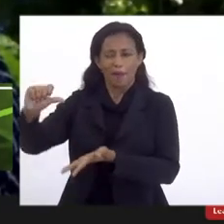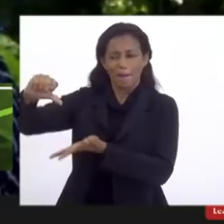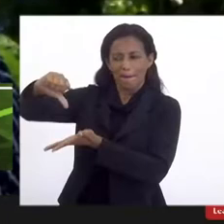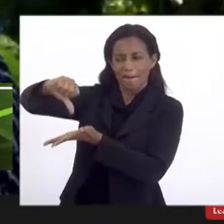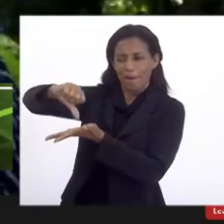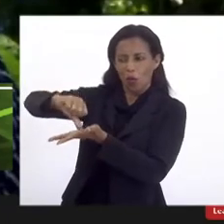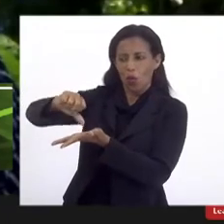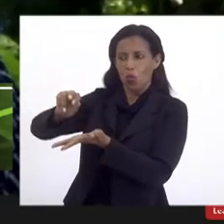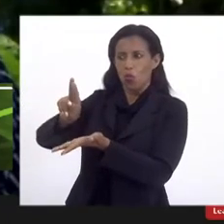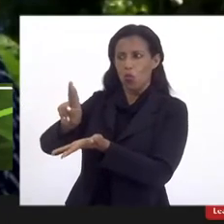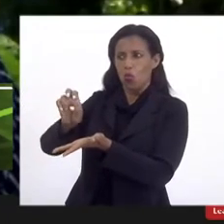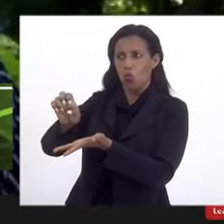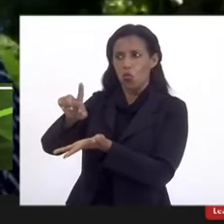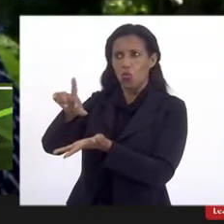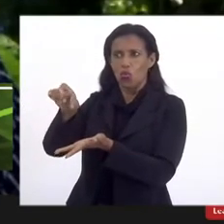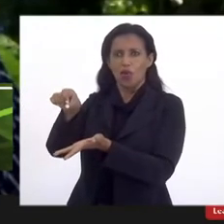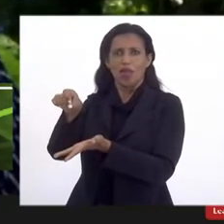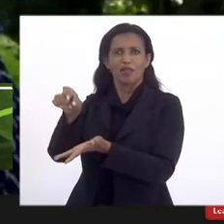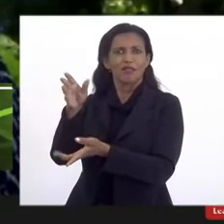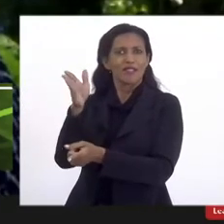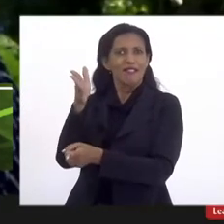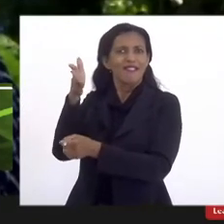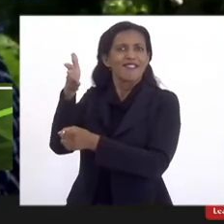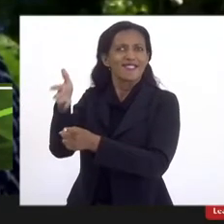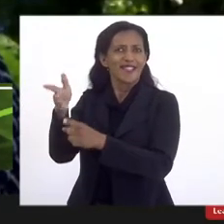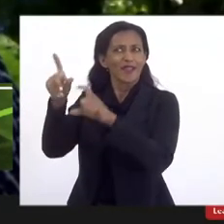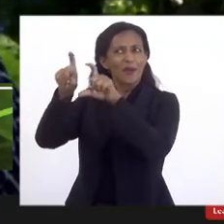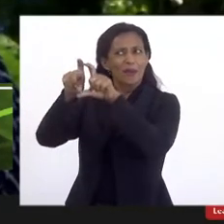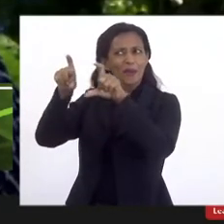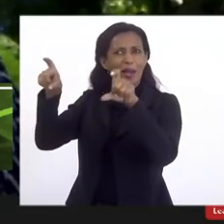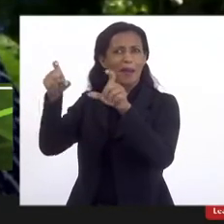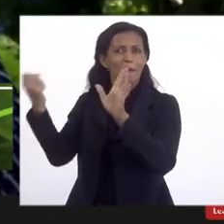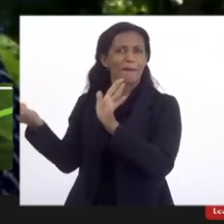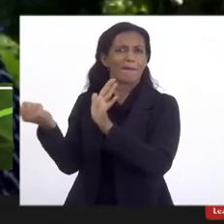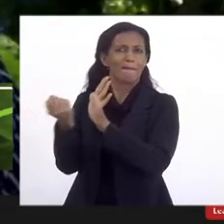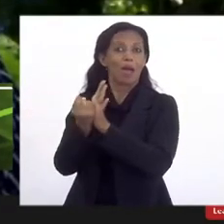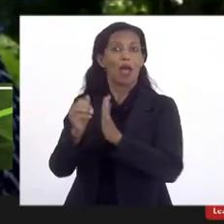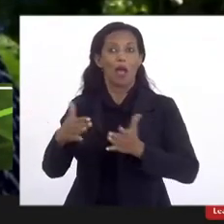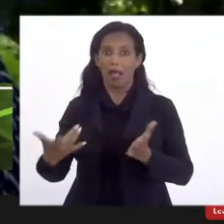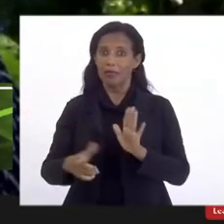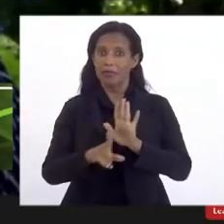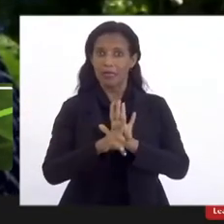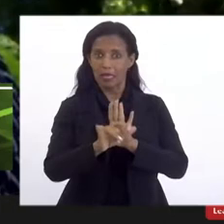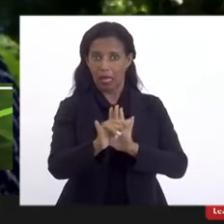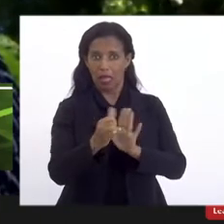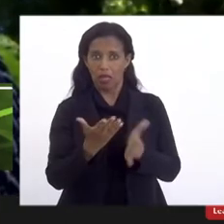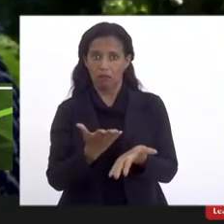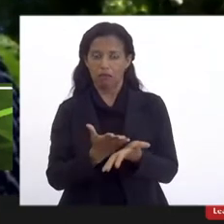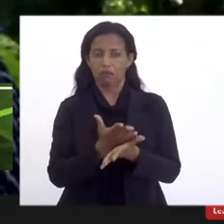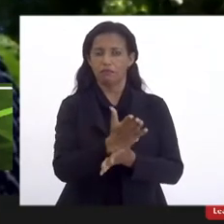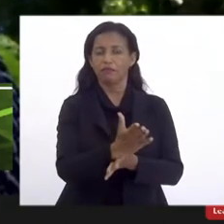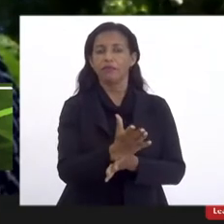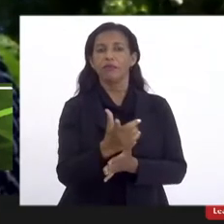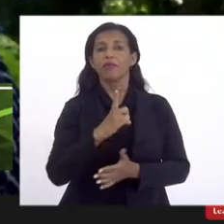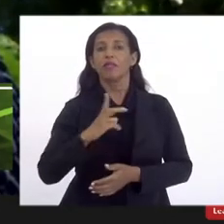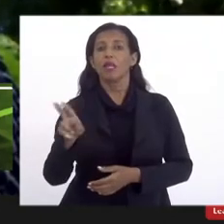ser exatamente o nome do campus, assim que a lei for aprovada, se chamar a unidades